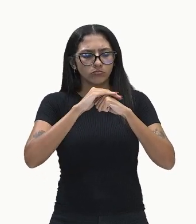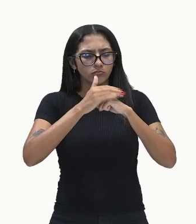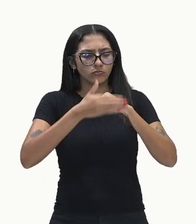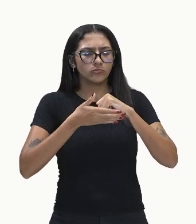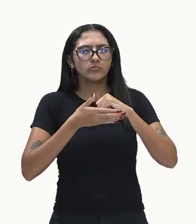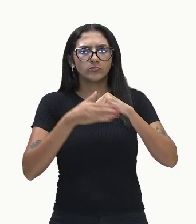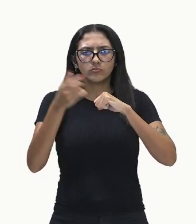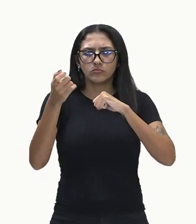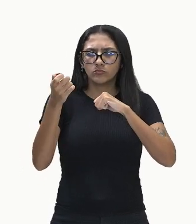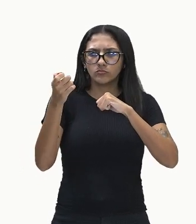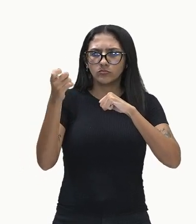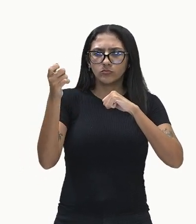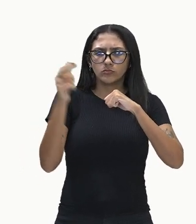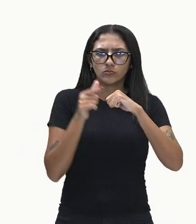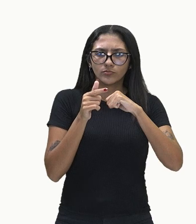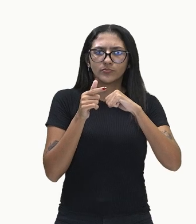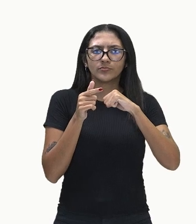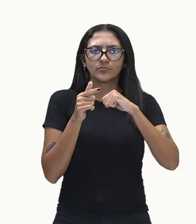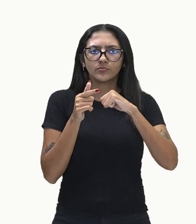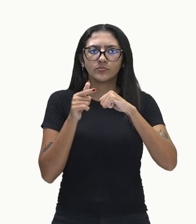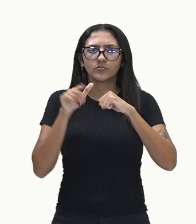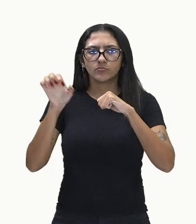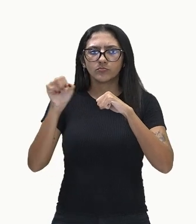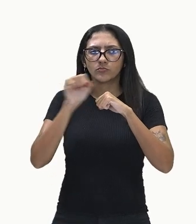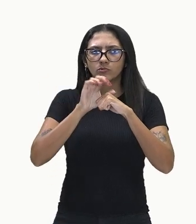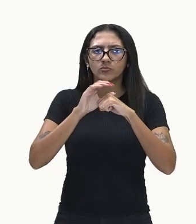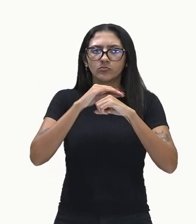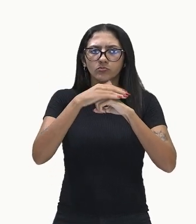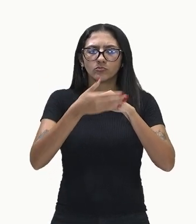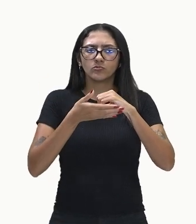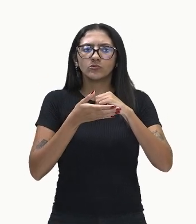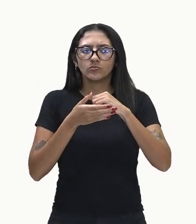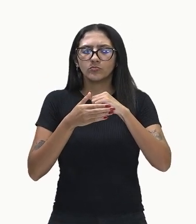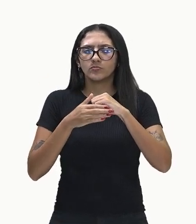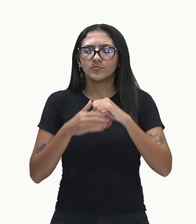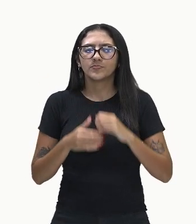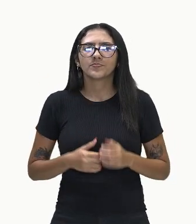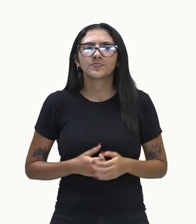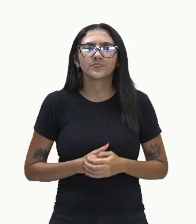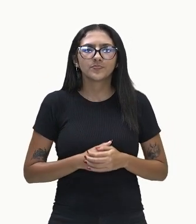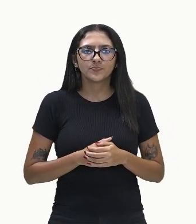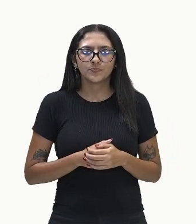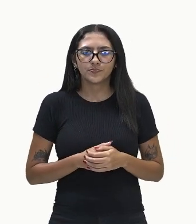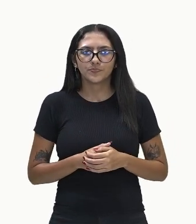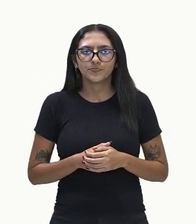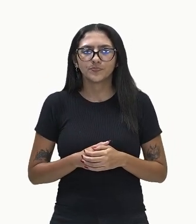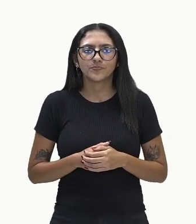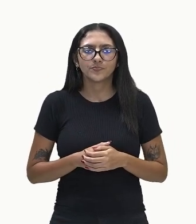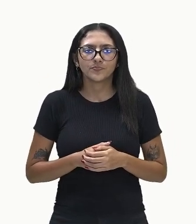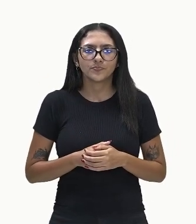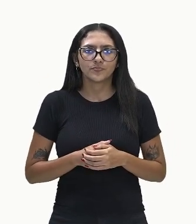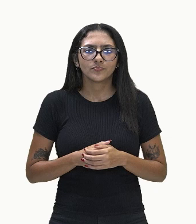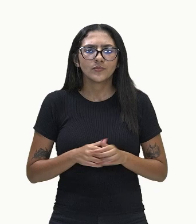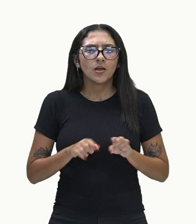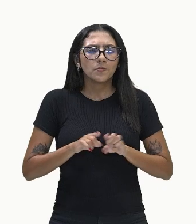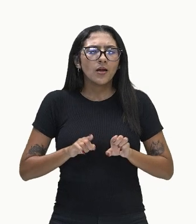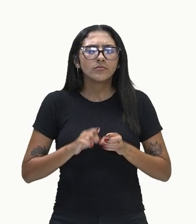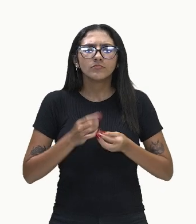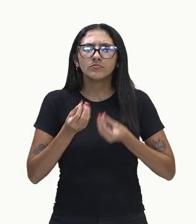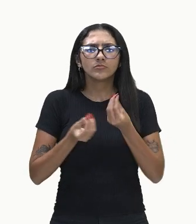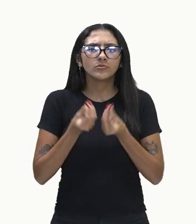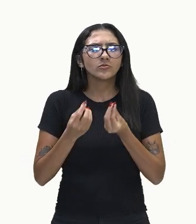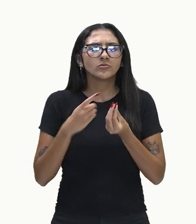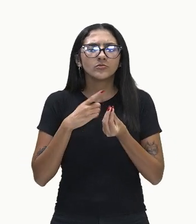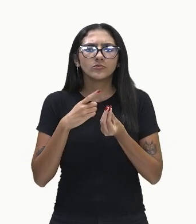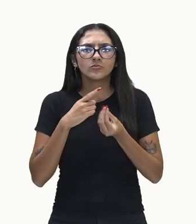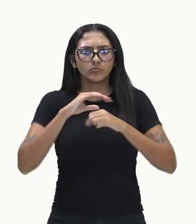sinal luminoso, né? Chega até a retina, a luz que chega até a retina. Professor Vinícius, onde que está localizada